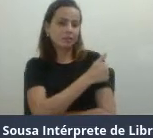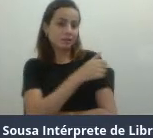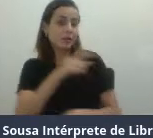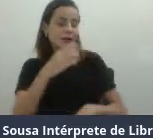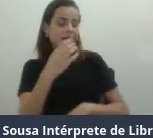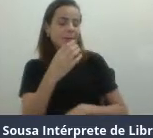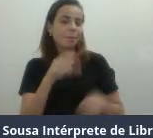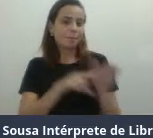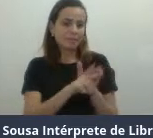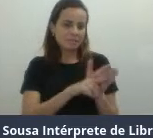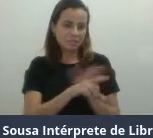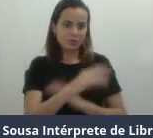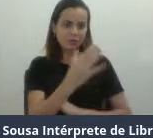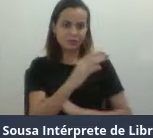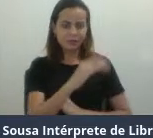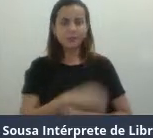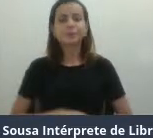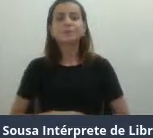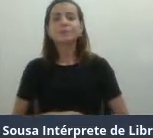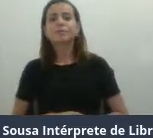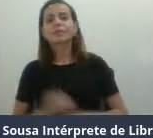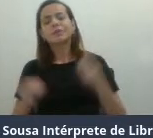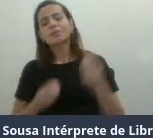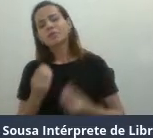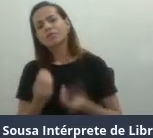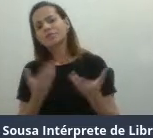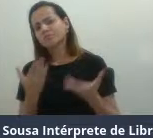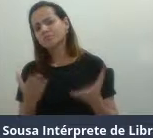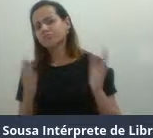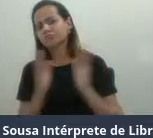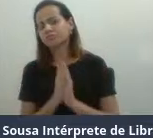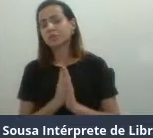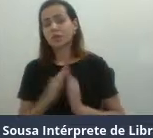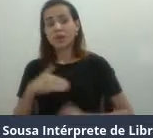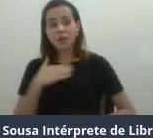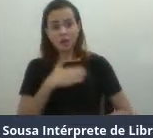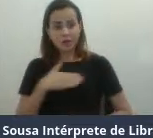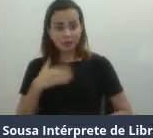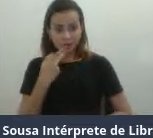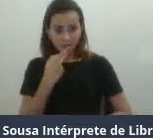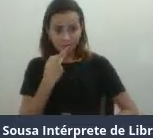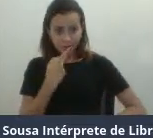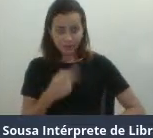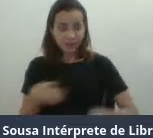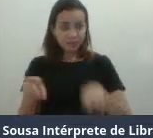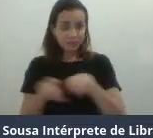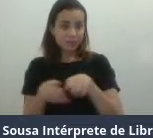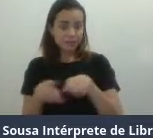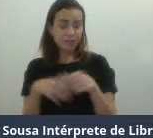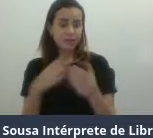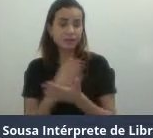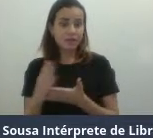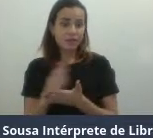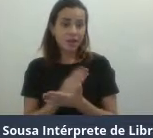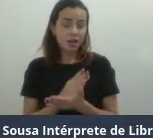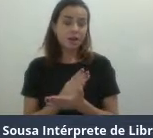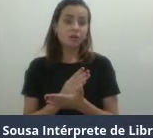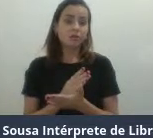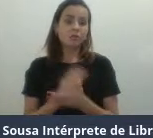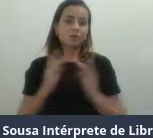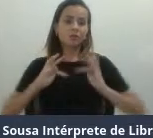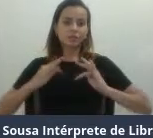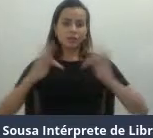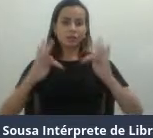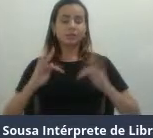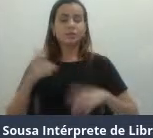Bom, com isso, eu gostaria também de abordar algumas outras tecnologias,